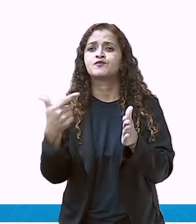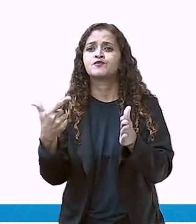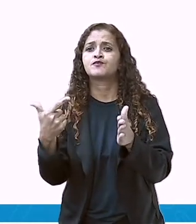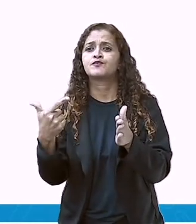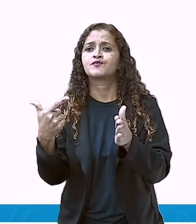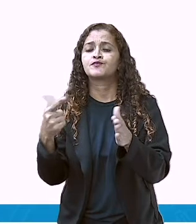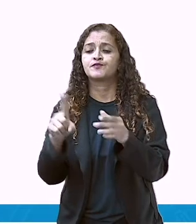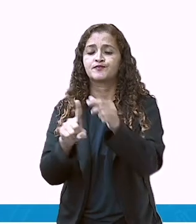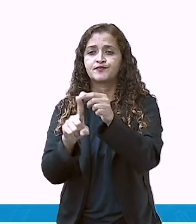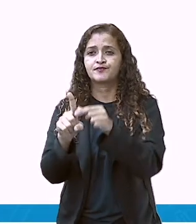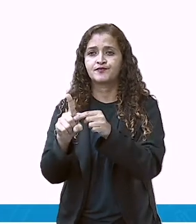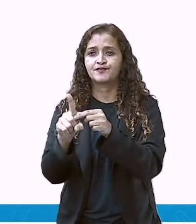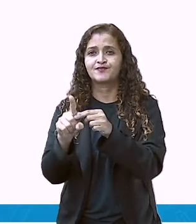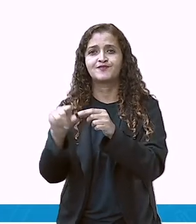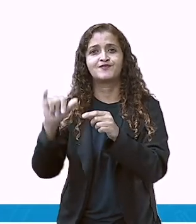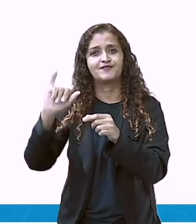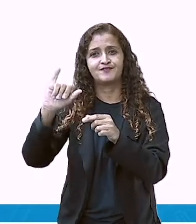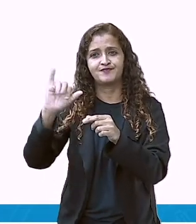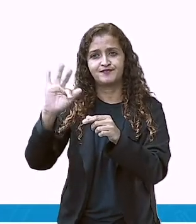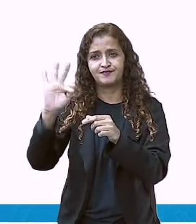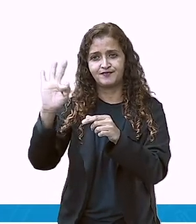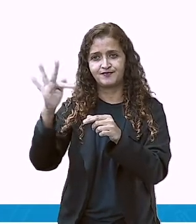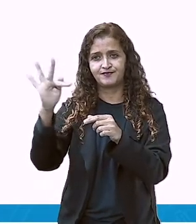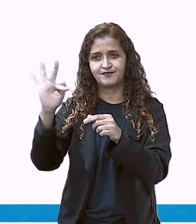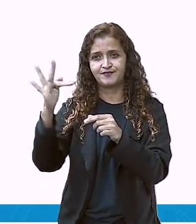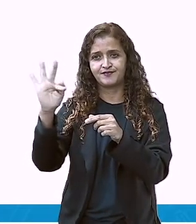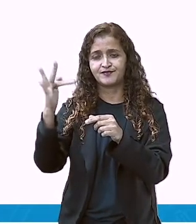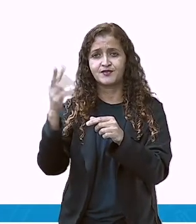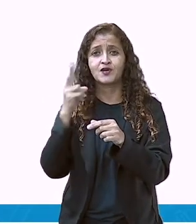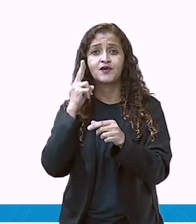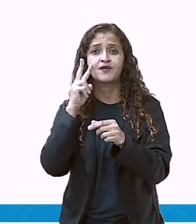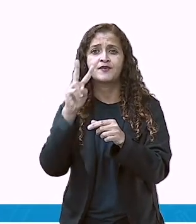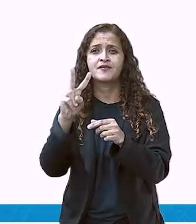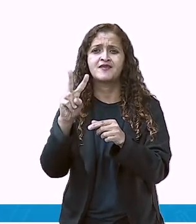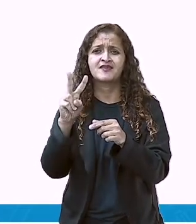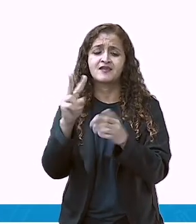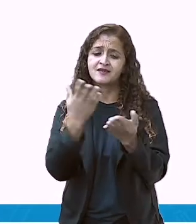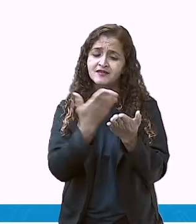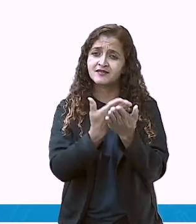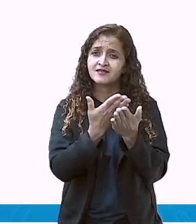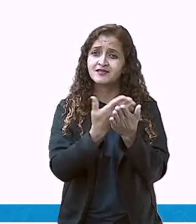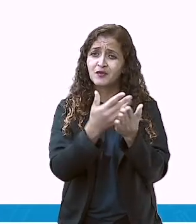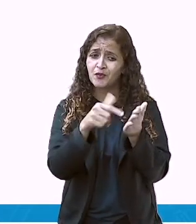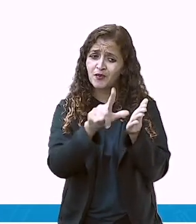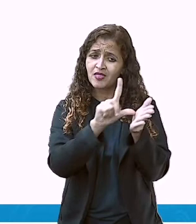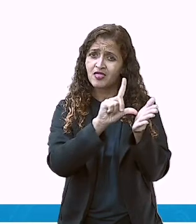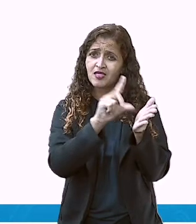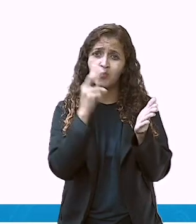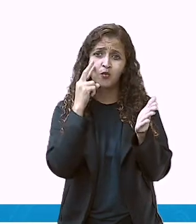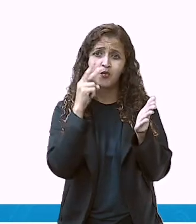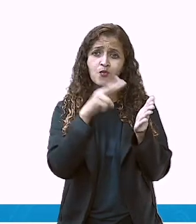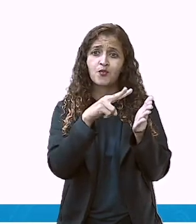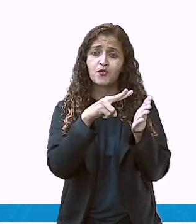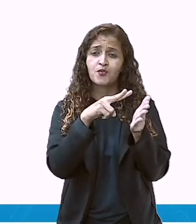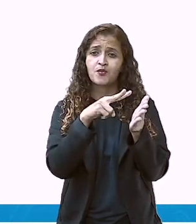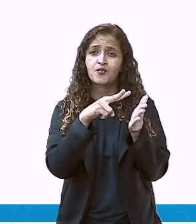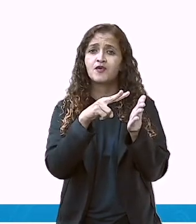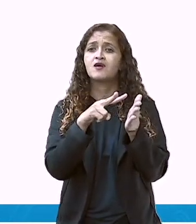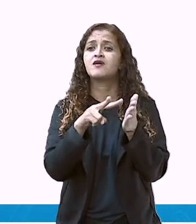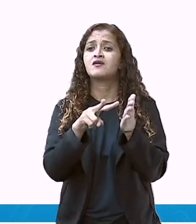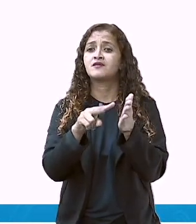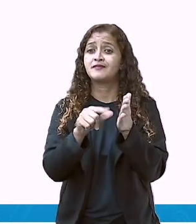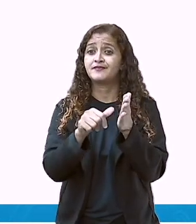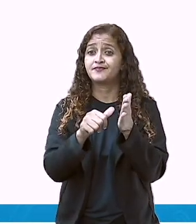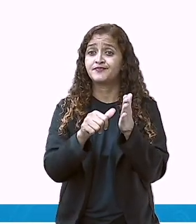do ano? O fevereiro. Vocês lembram que nós já estudamos lá na atividade anterior? Que nós temos o quê? O